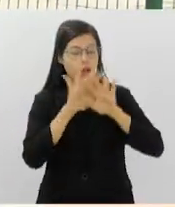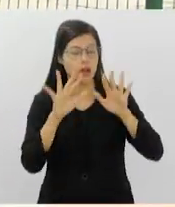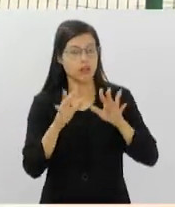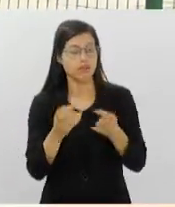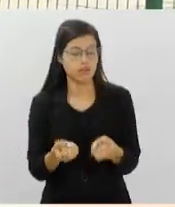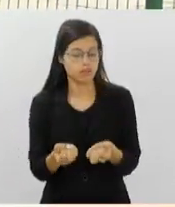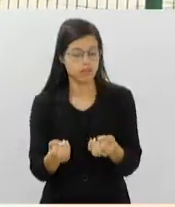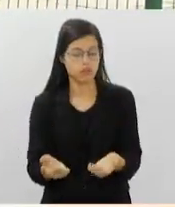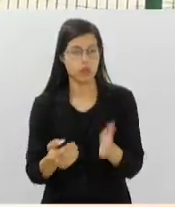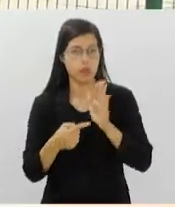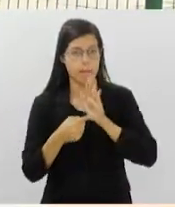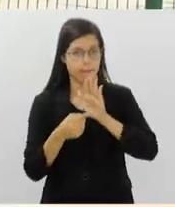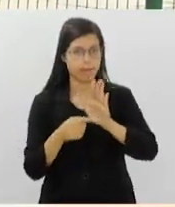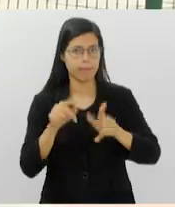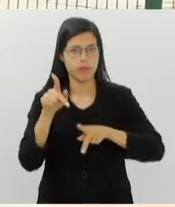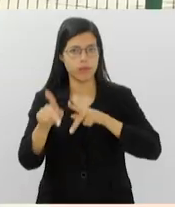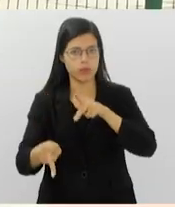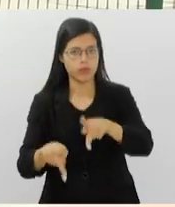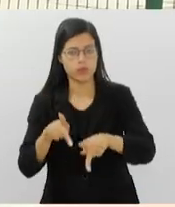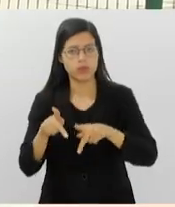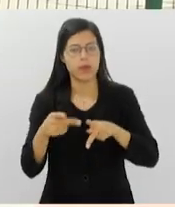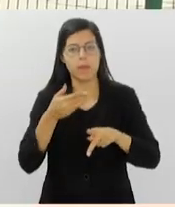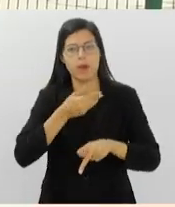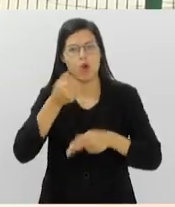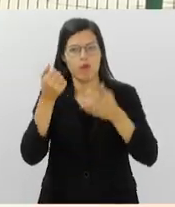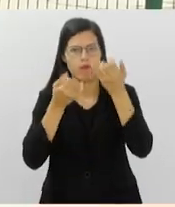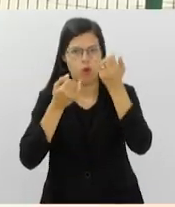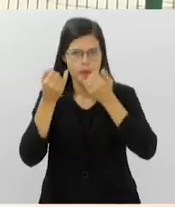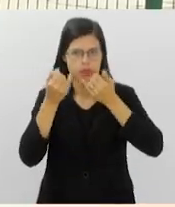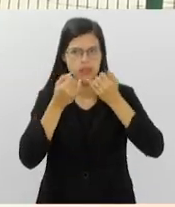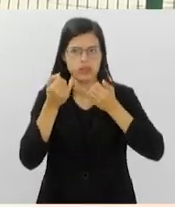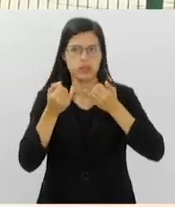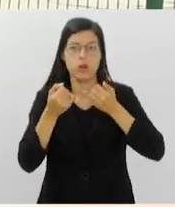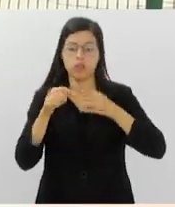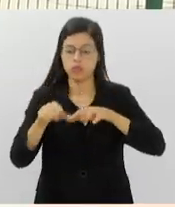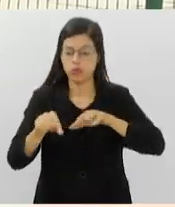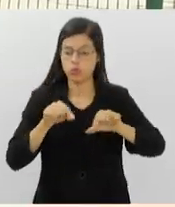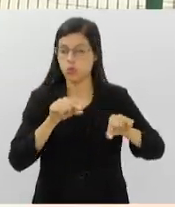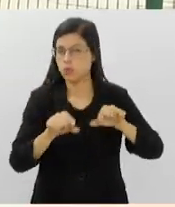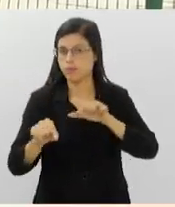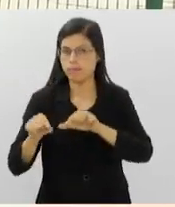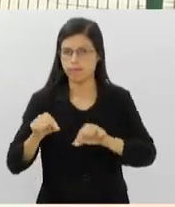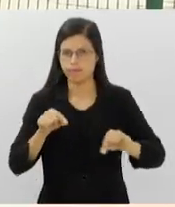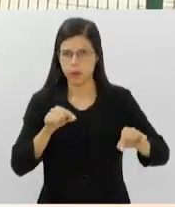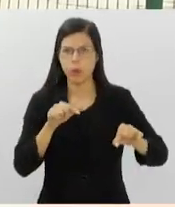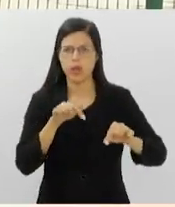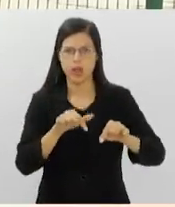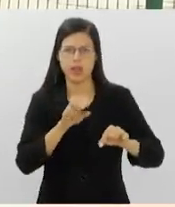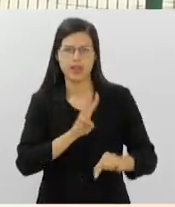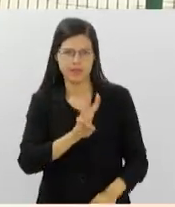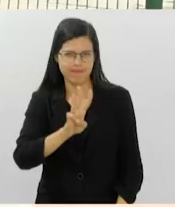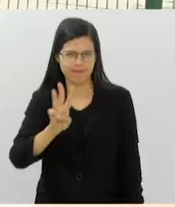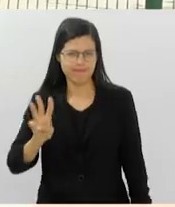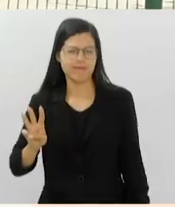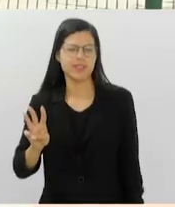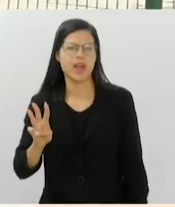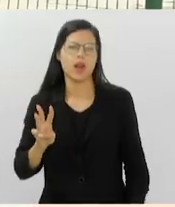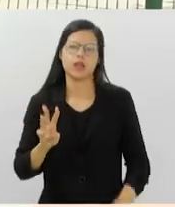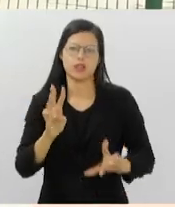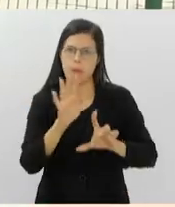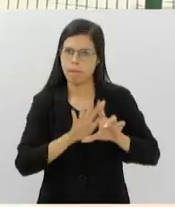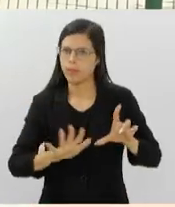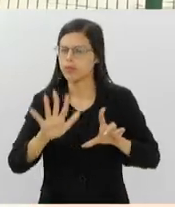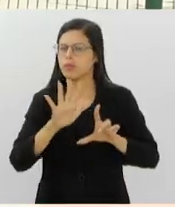população a melhor informação possível. Então, primeiro, eleger quem são essas fontes de confiança, né? Que são essas fontes